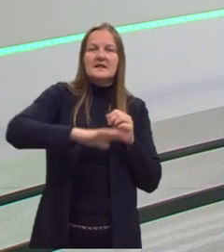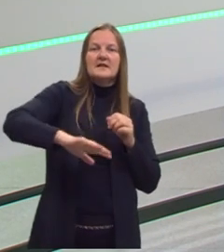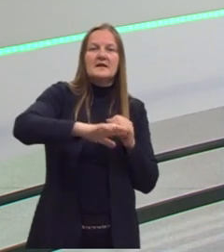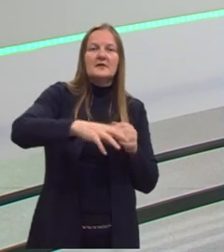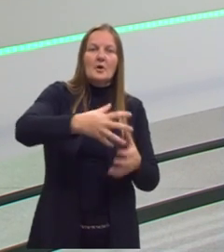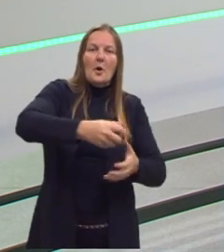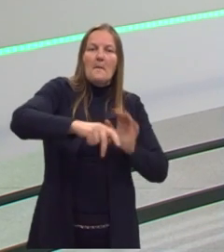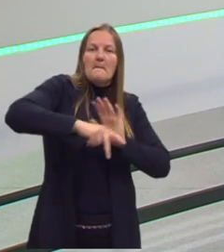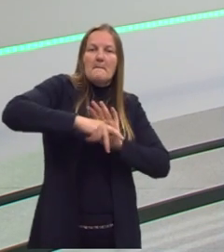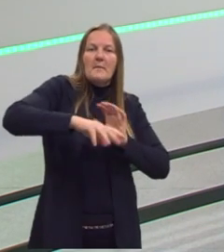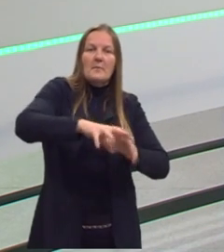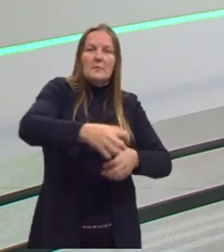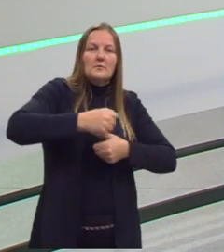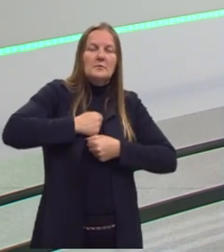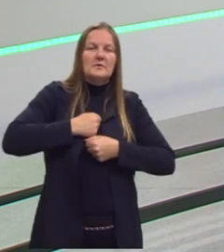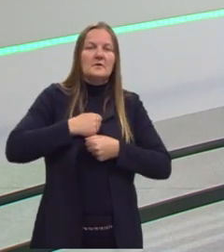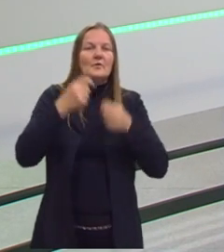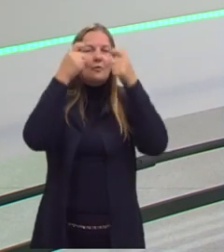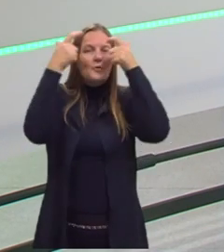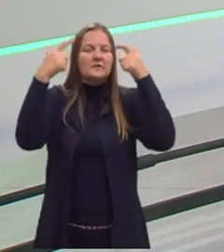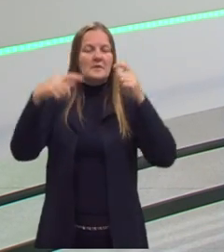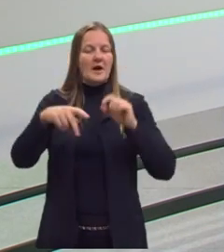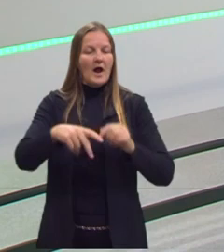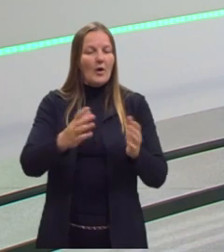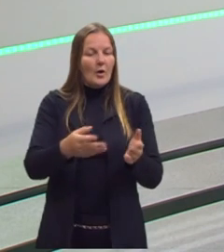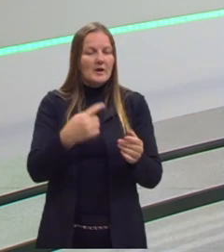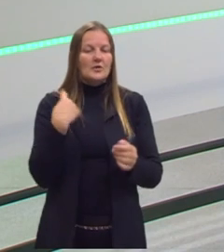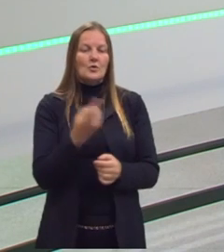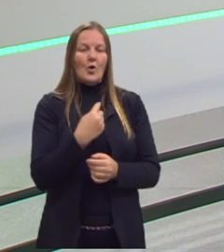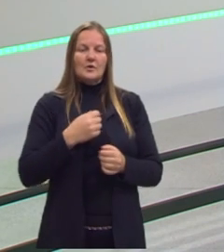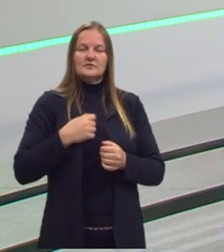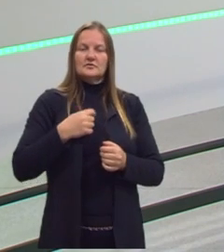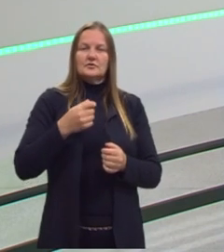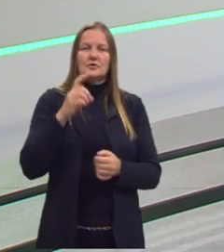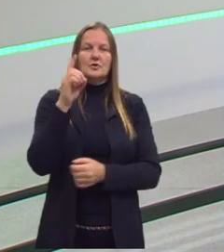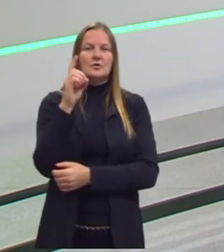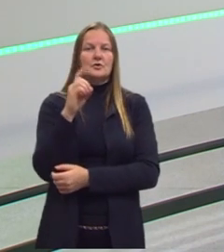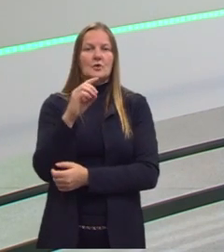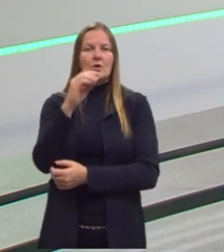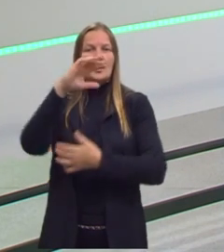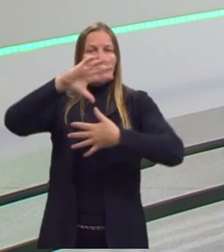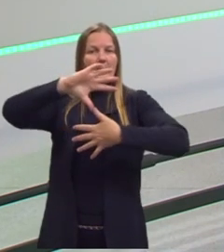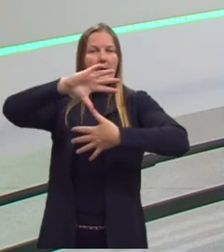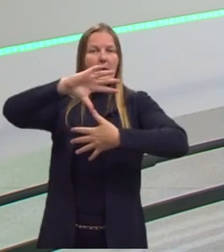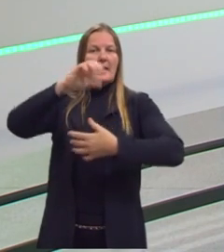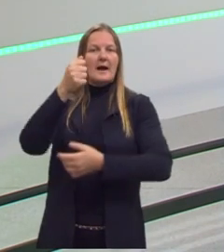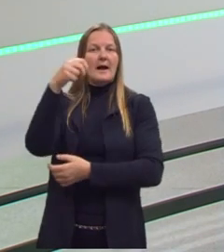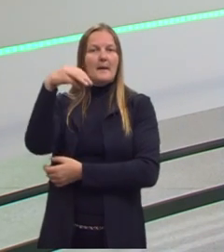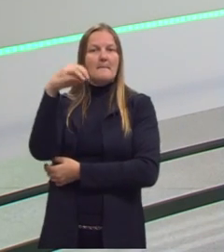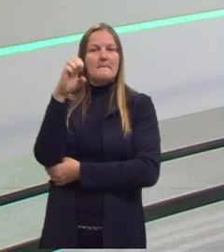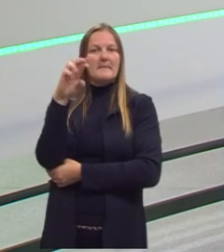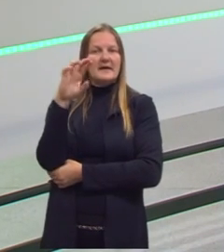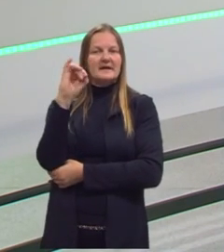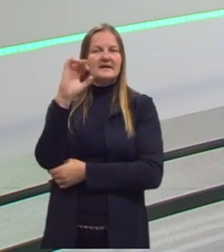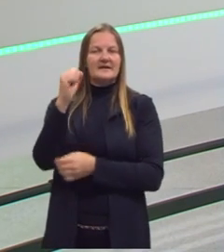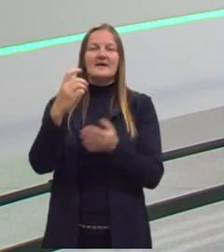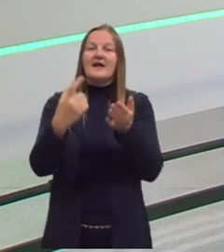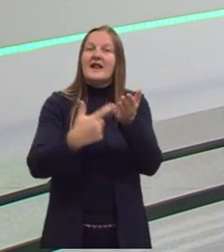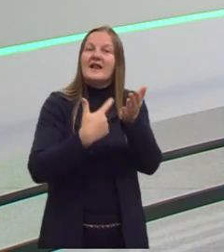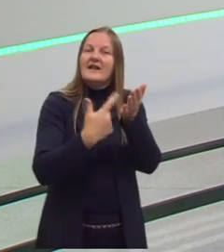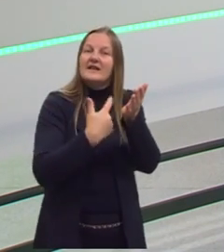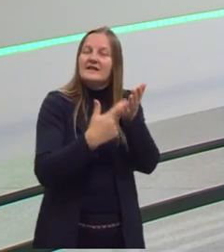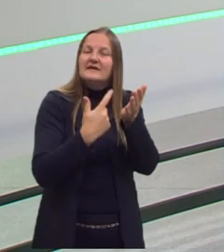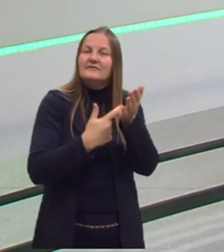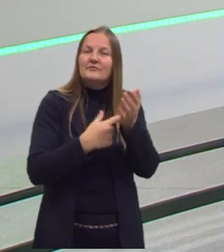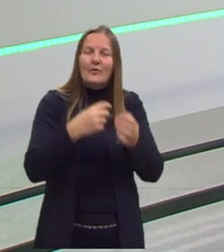através do conhecimento. De dizer, esse território agora é nosso e ele se chama América. Tem um livro muito legal que diz Olhos